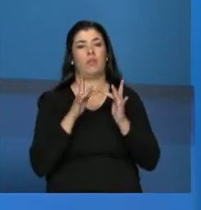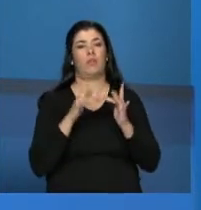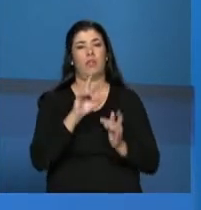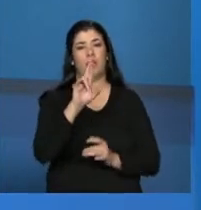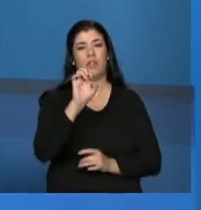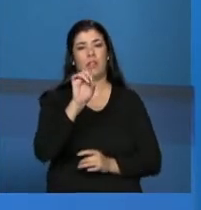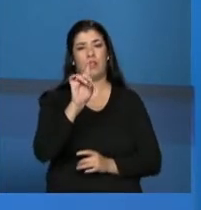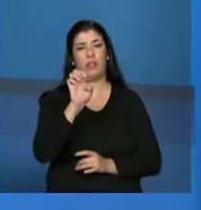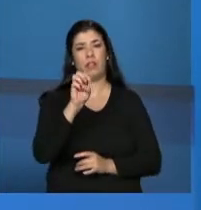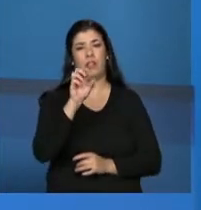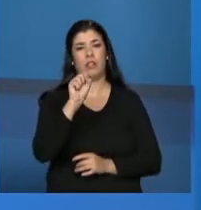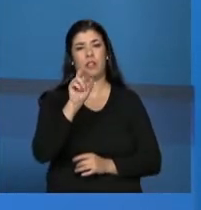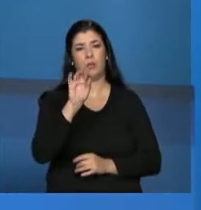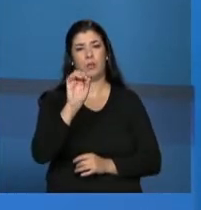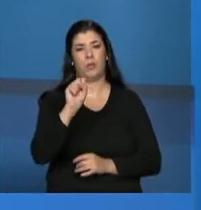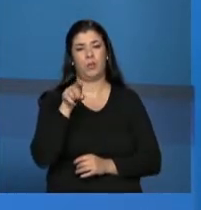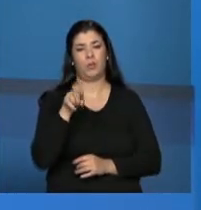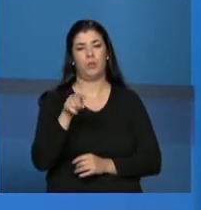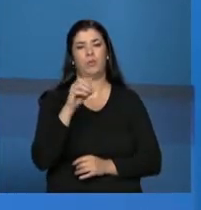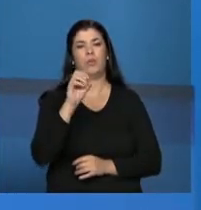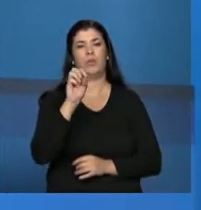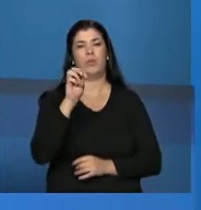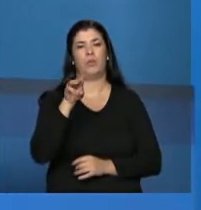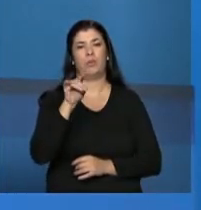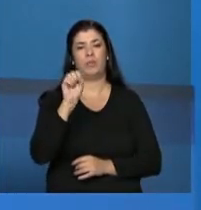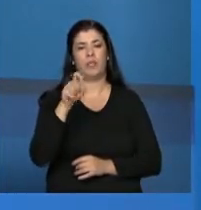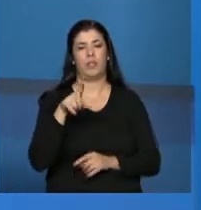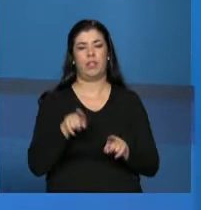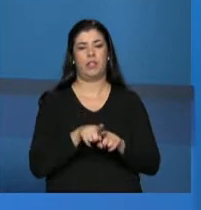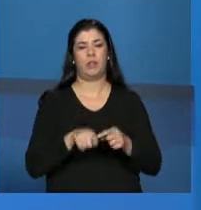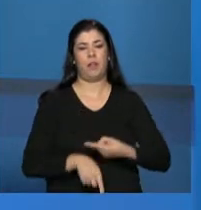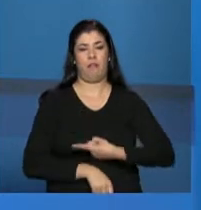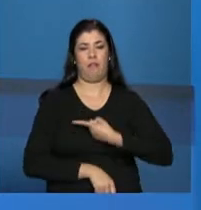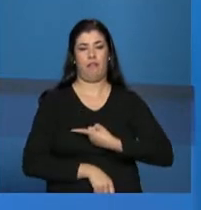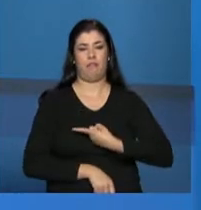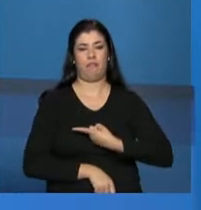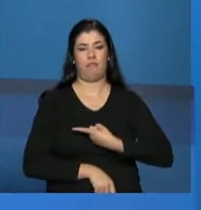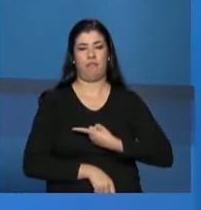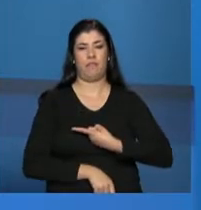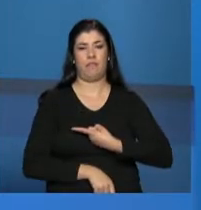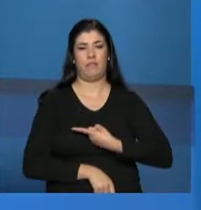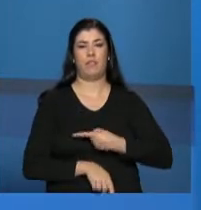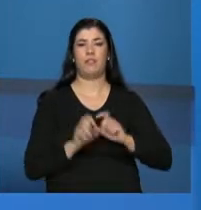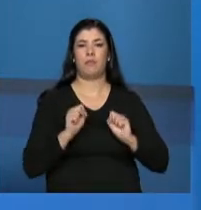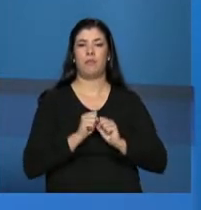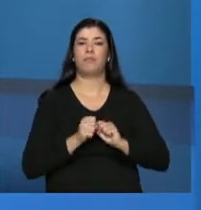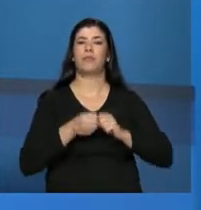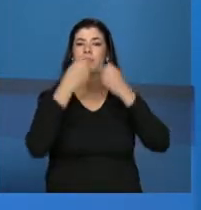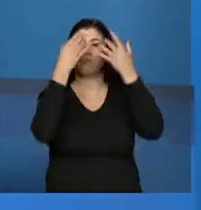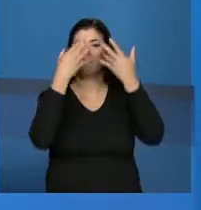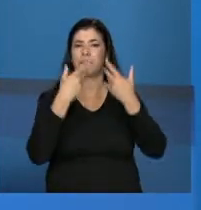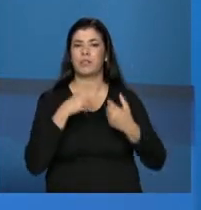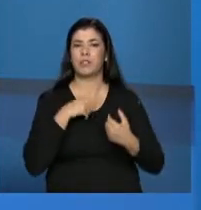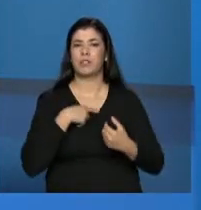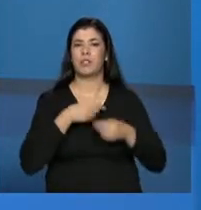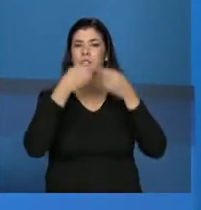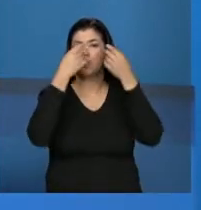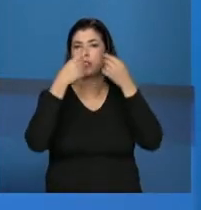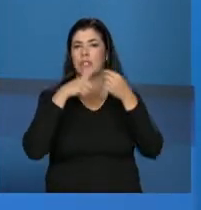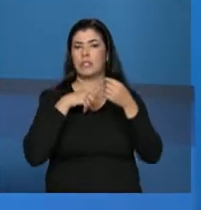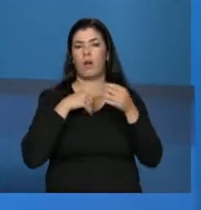redeprivadasuas.gov.br relate o CNPJ da entidade, relate que você finalizou a sessão sem